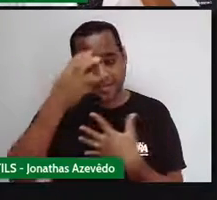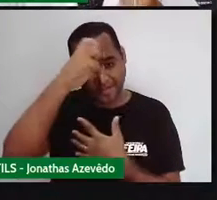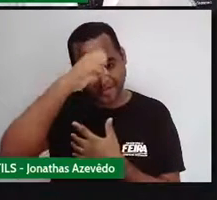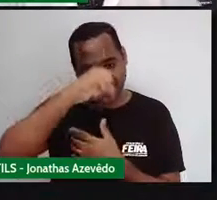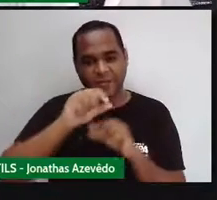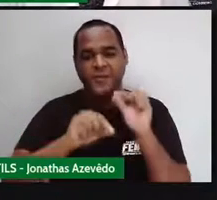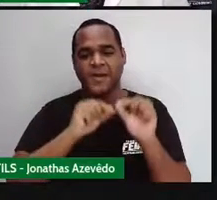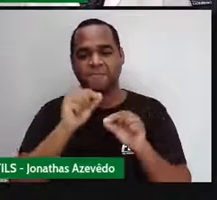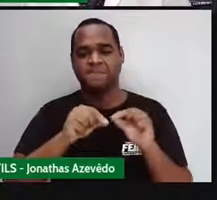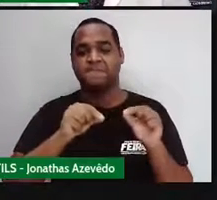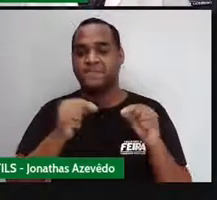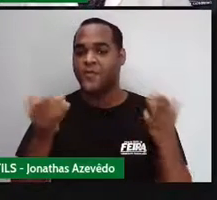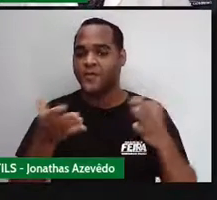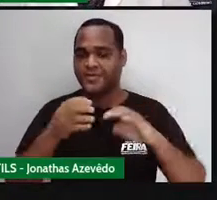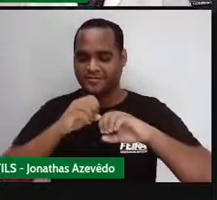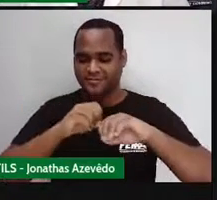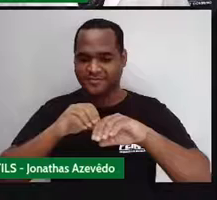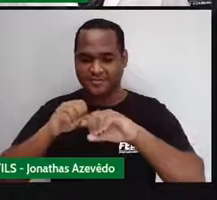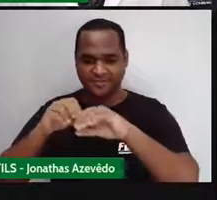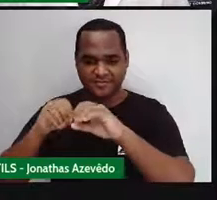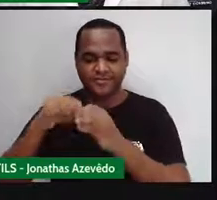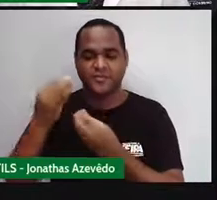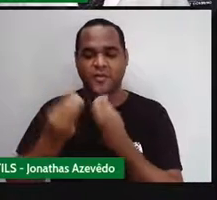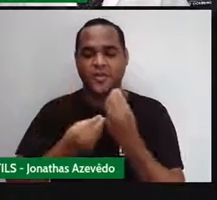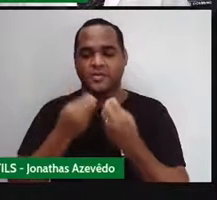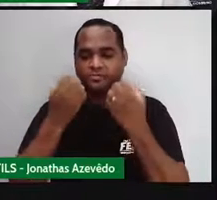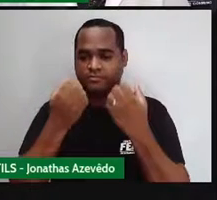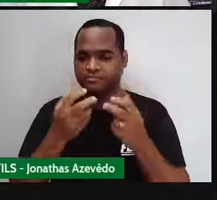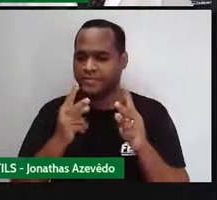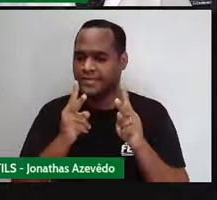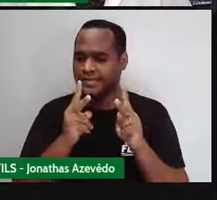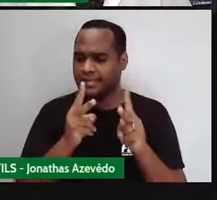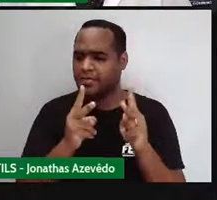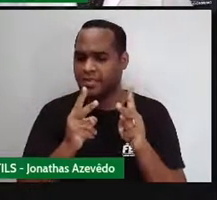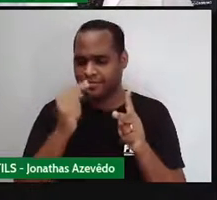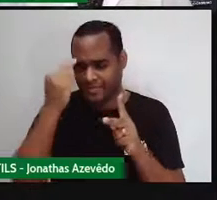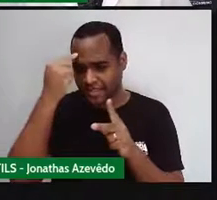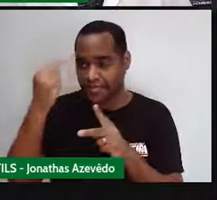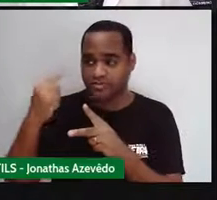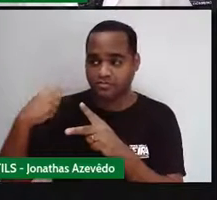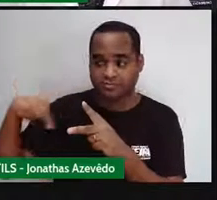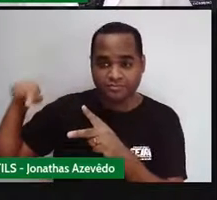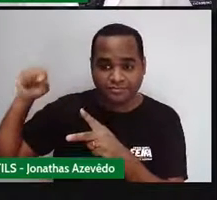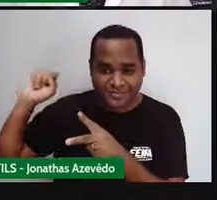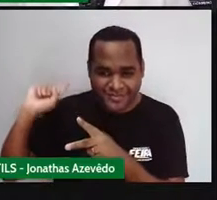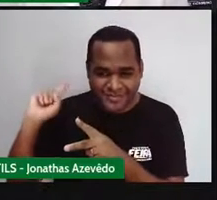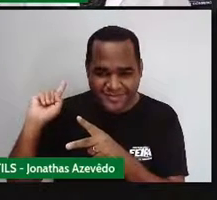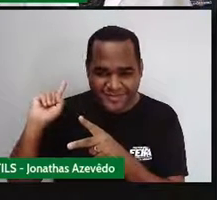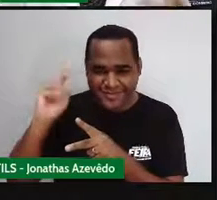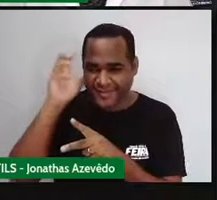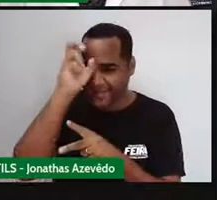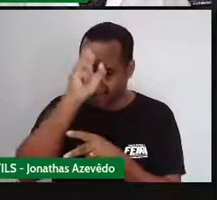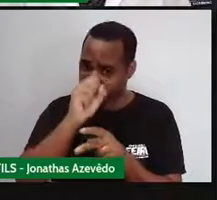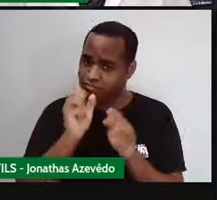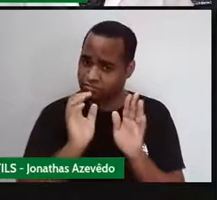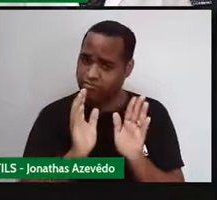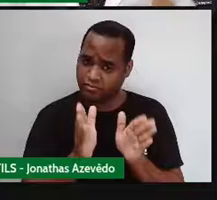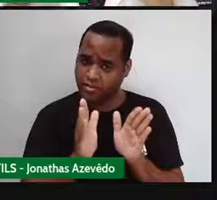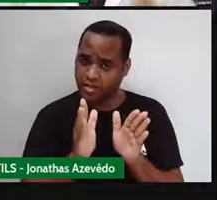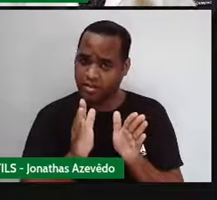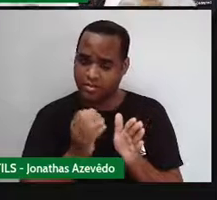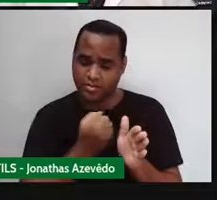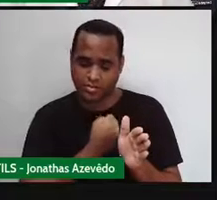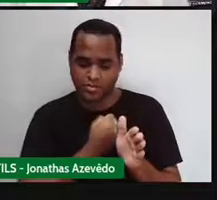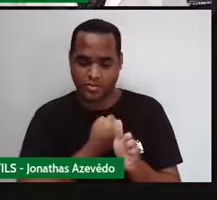aula? Bom, essa aula vai ser uma continuação de algo que a gente já começou a estudar na aula de